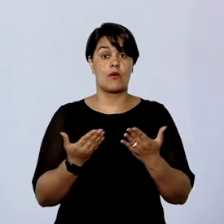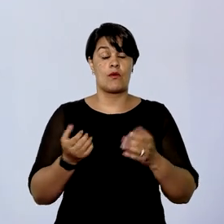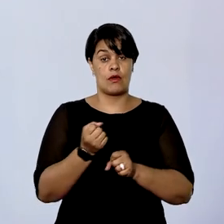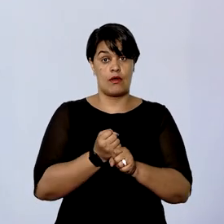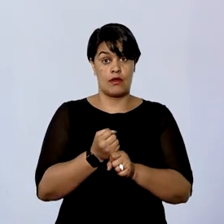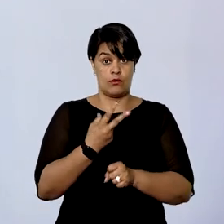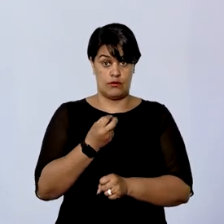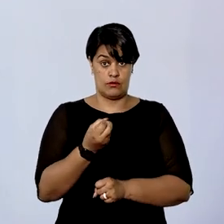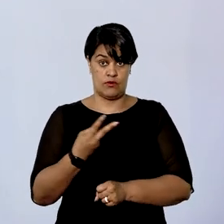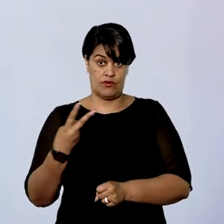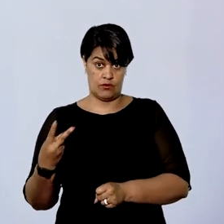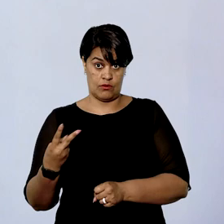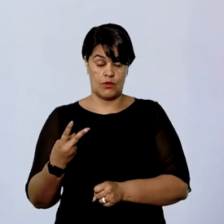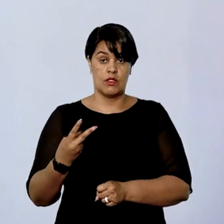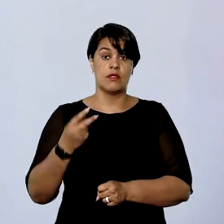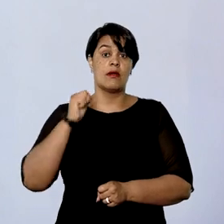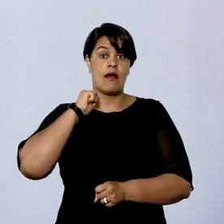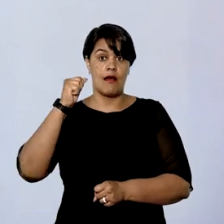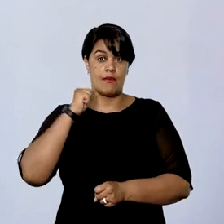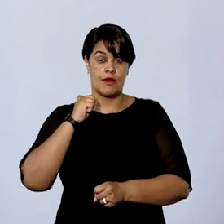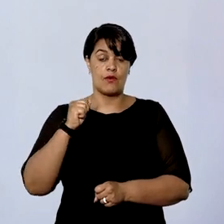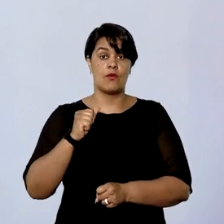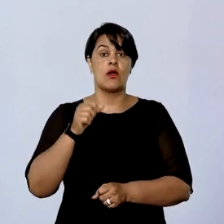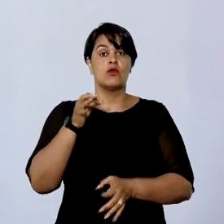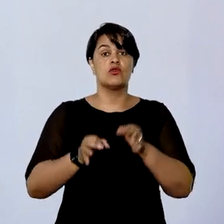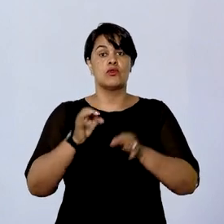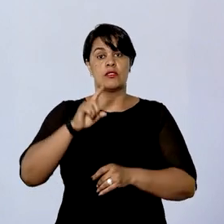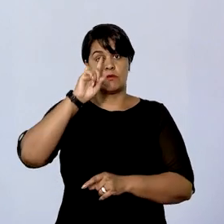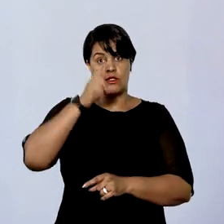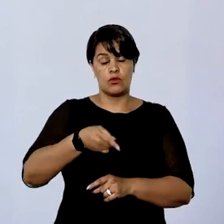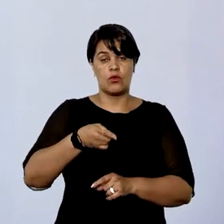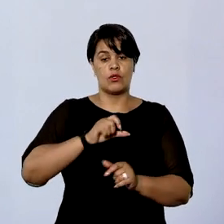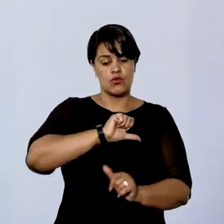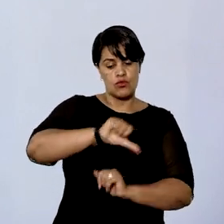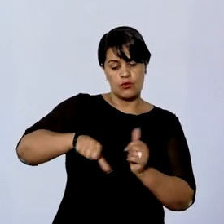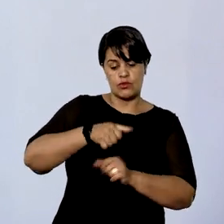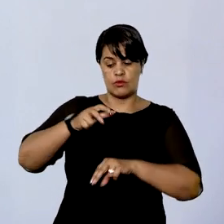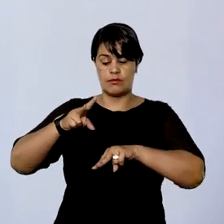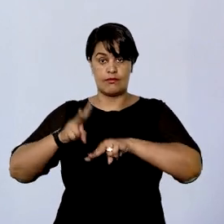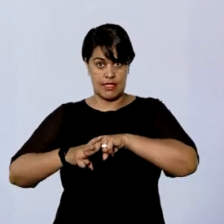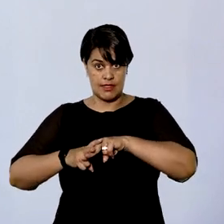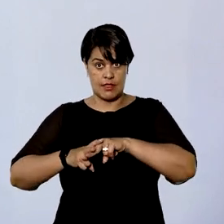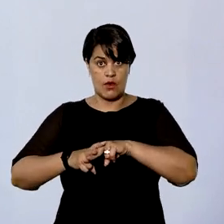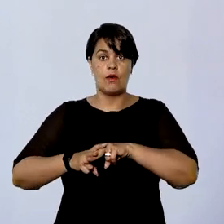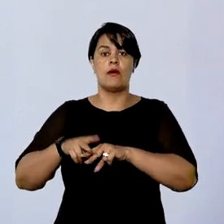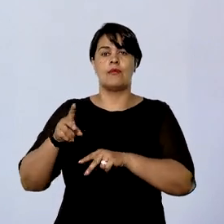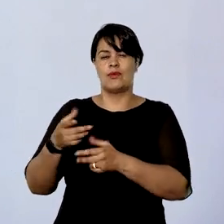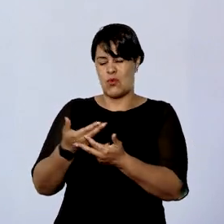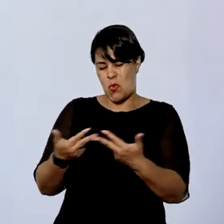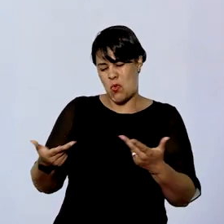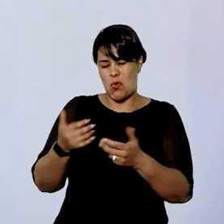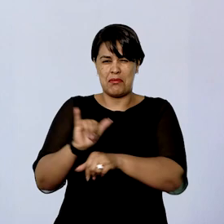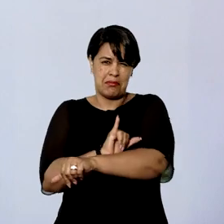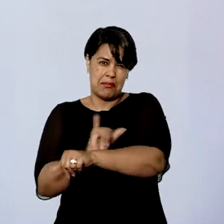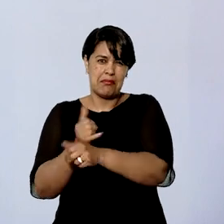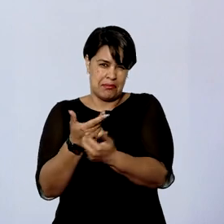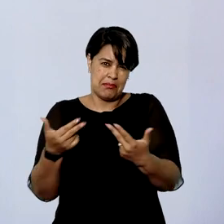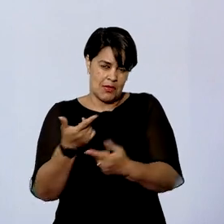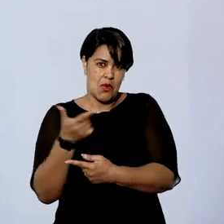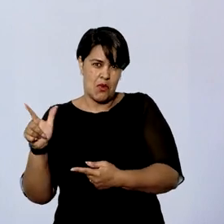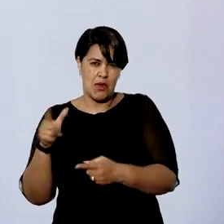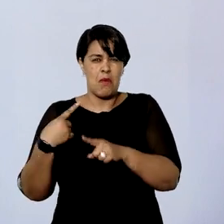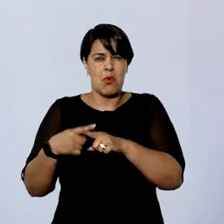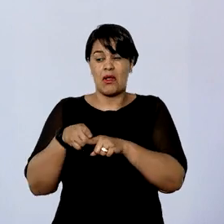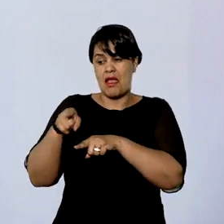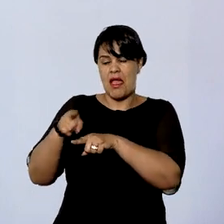juízo de primeira instância substituiu a prisão preventiva por medidas cautelares alternativas, considerando que não havia mais